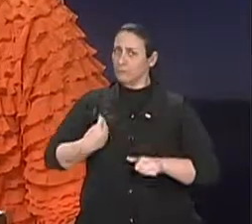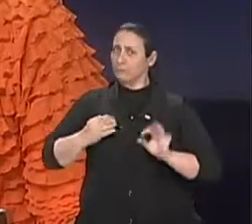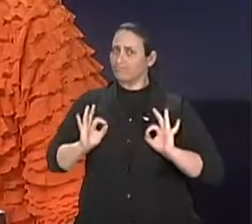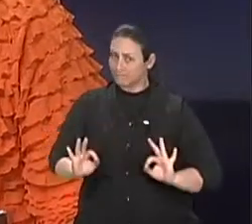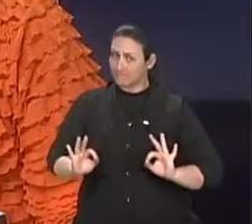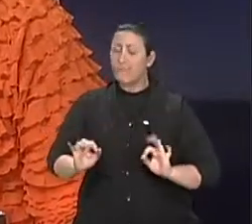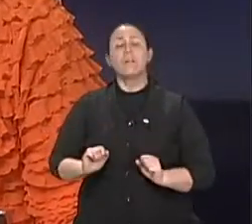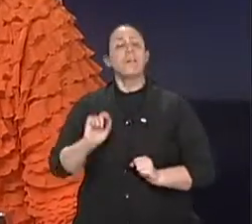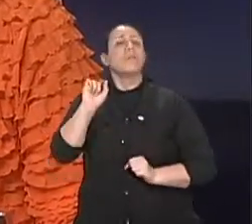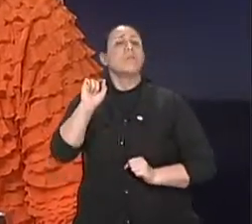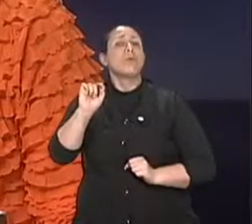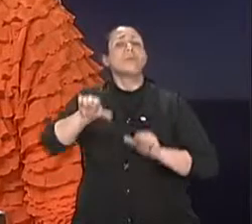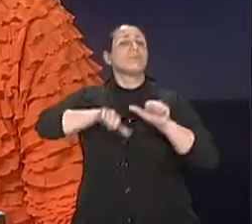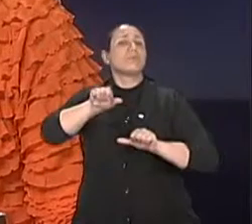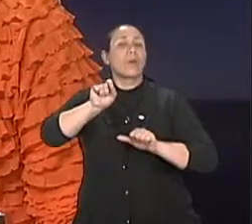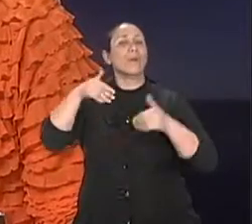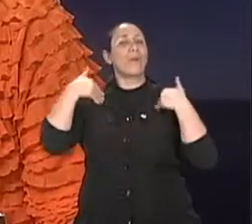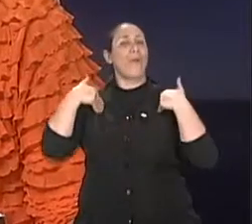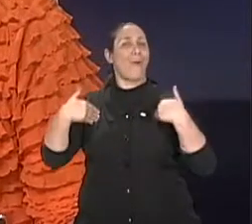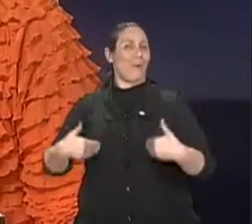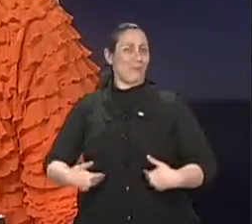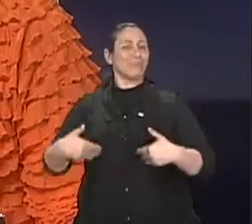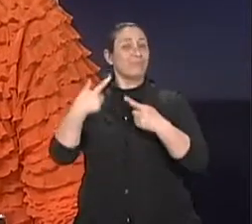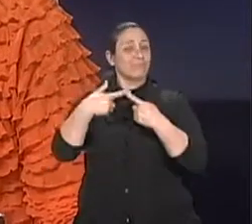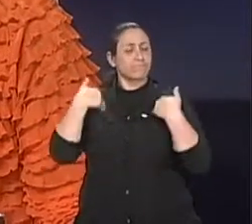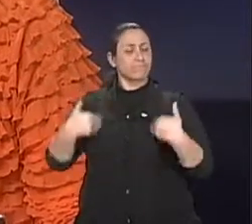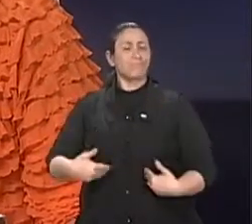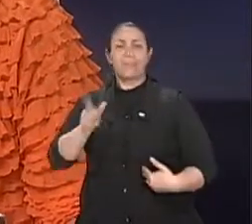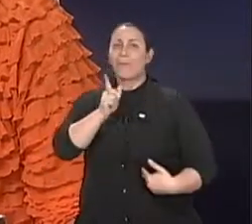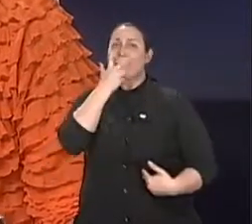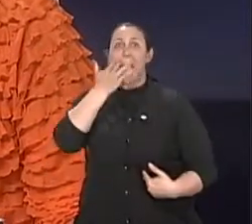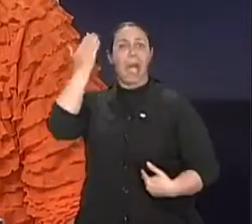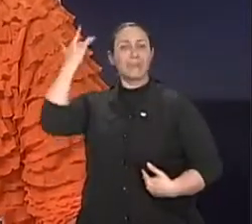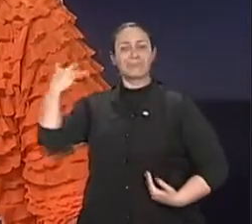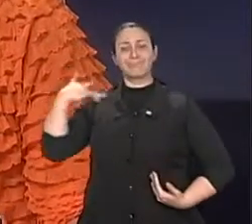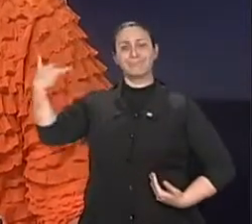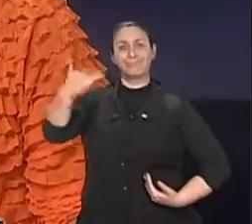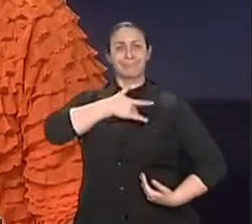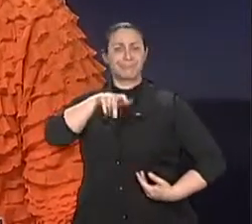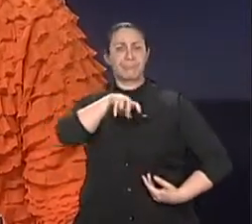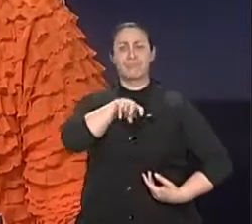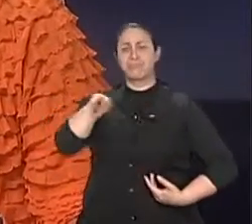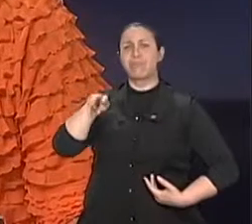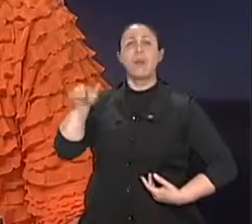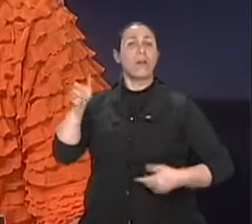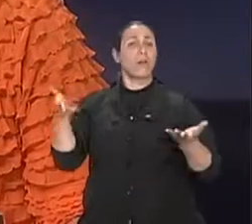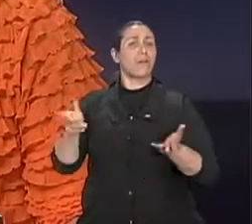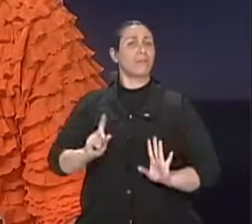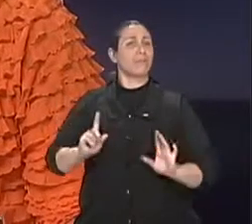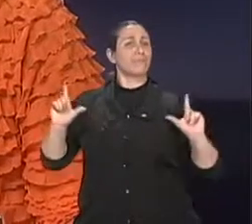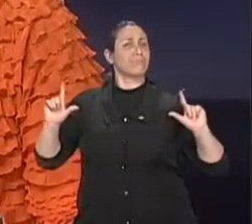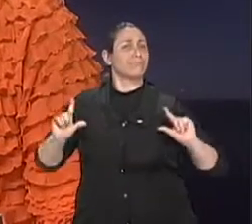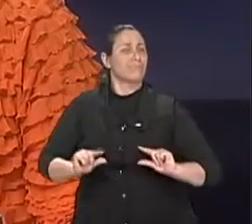Uma delas é a transformação física, o corpo já não é mais o mesmo, já não tem a mesma vitalidade. A outra são as perdas que